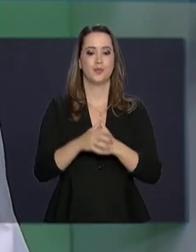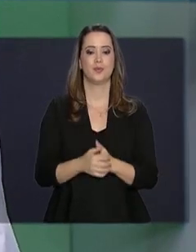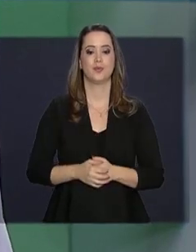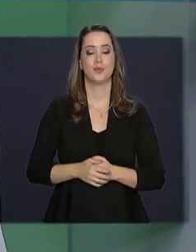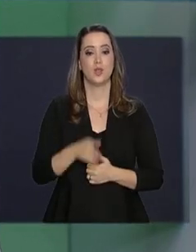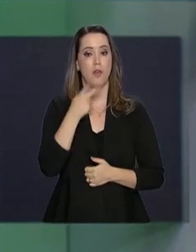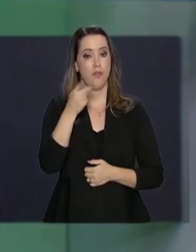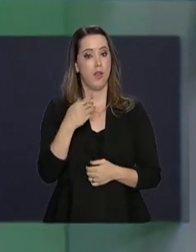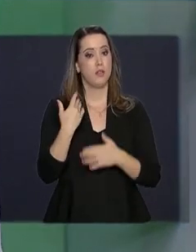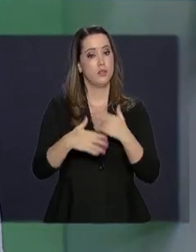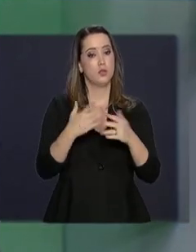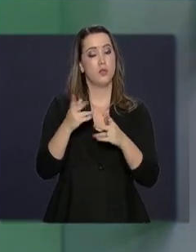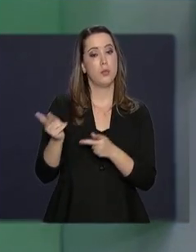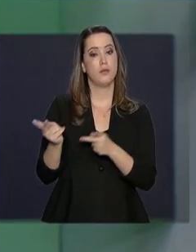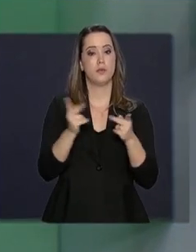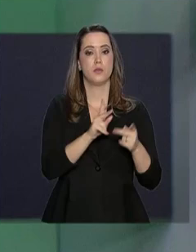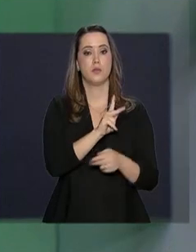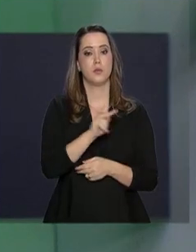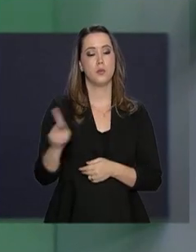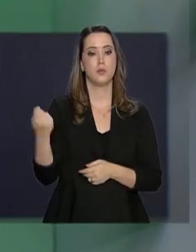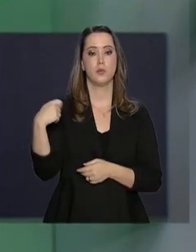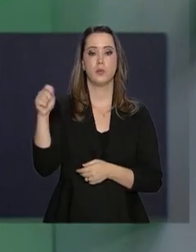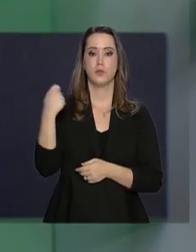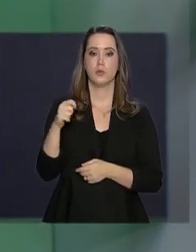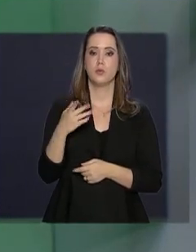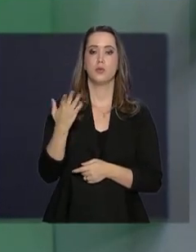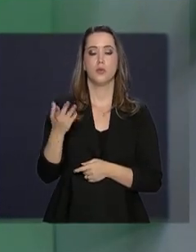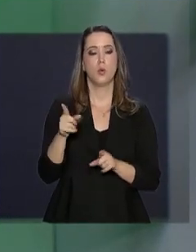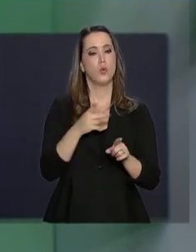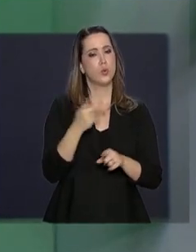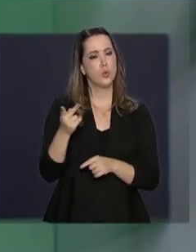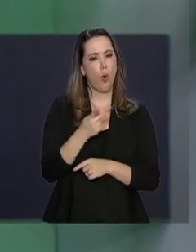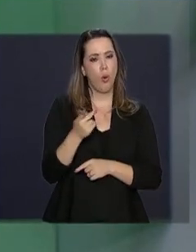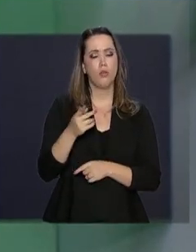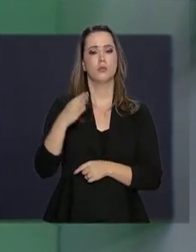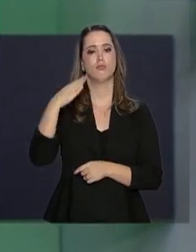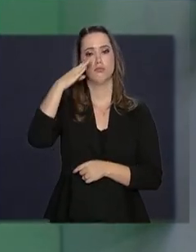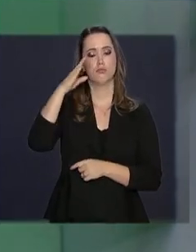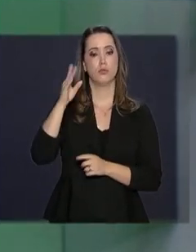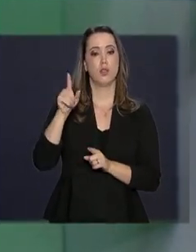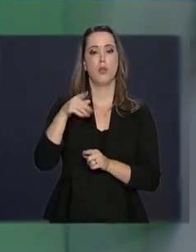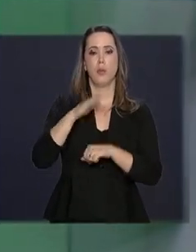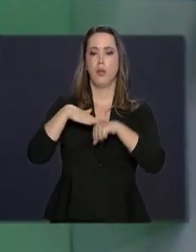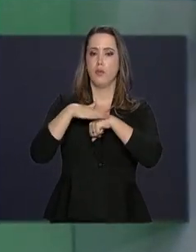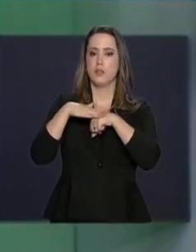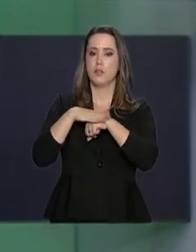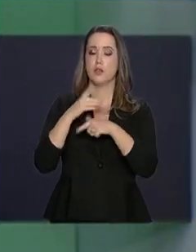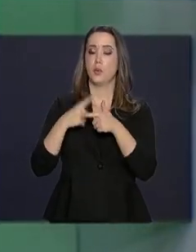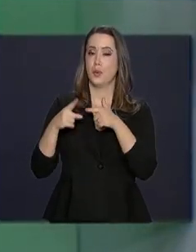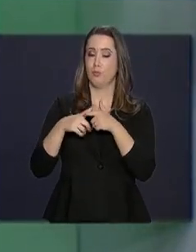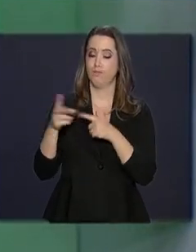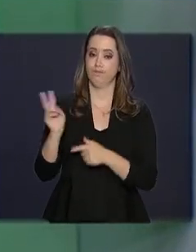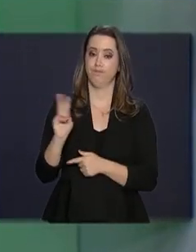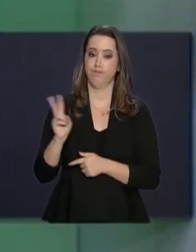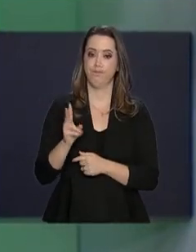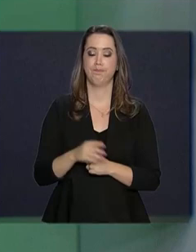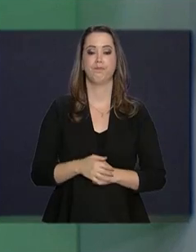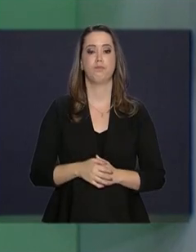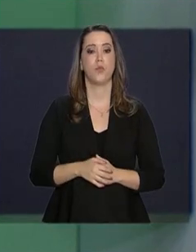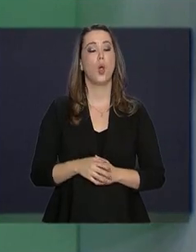Ainda falando sobre a visita do presidente argentino, ele e Jair Bolsonaro também conversaram sobre a situação da Venezuela.